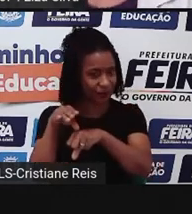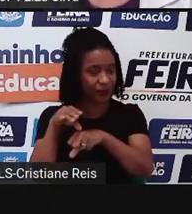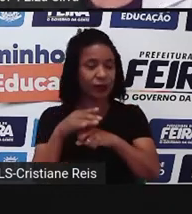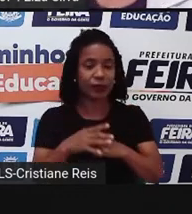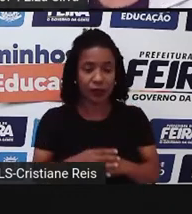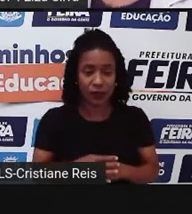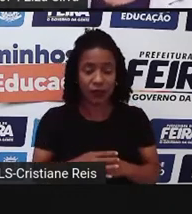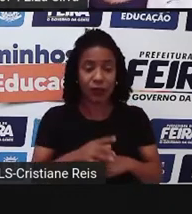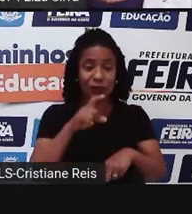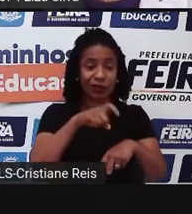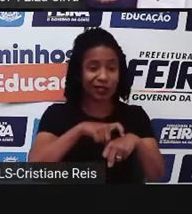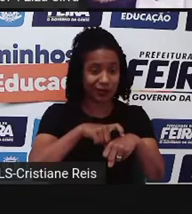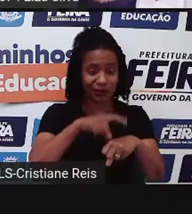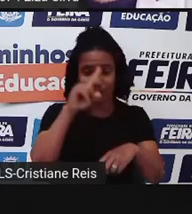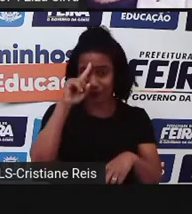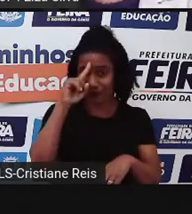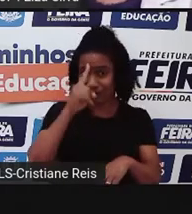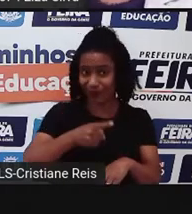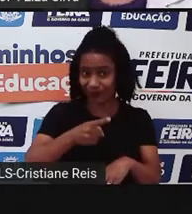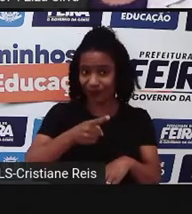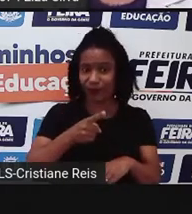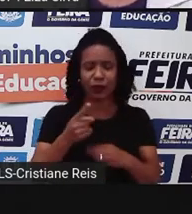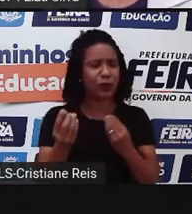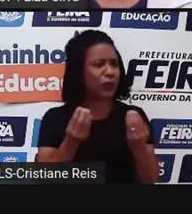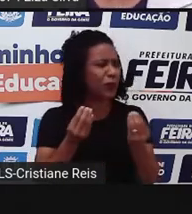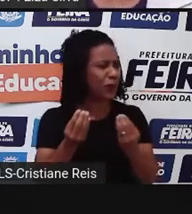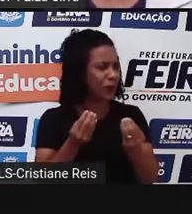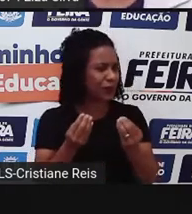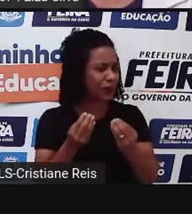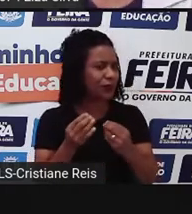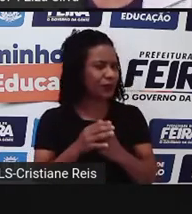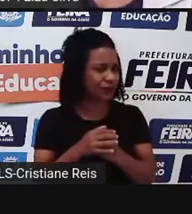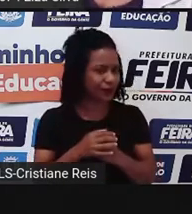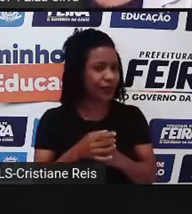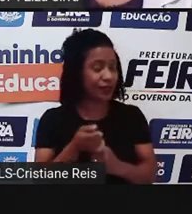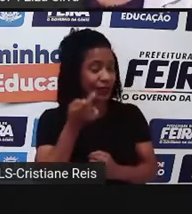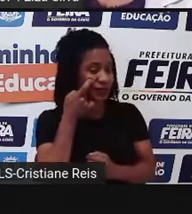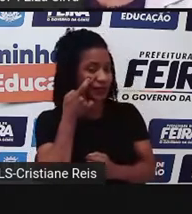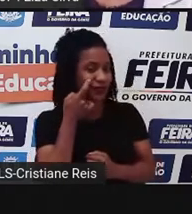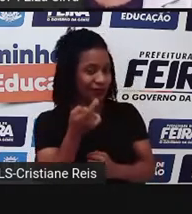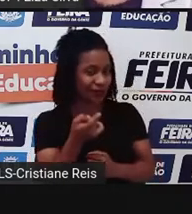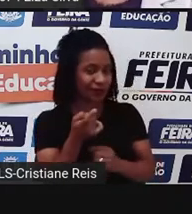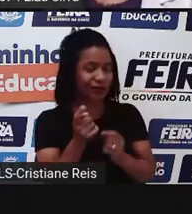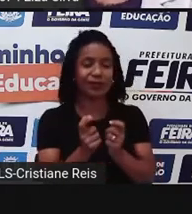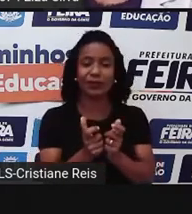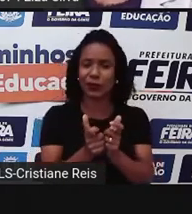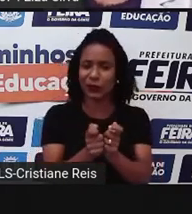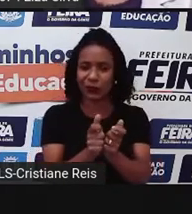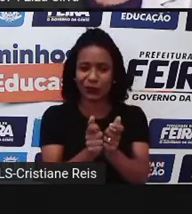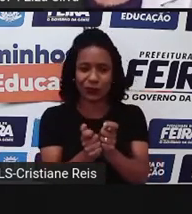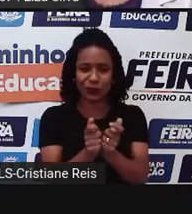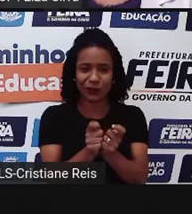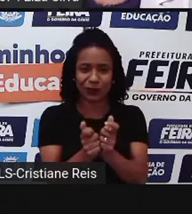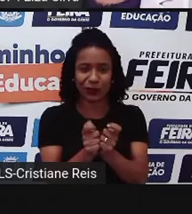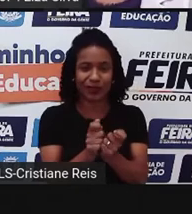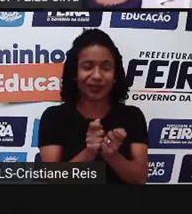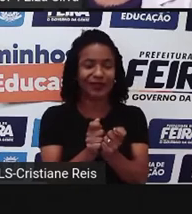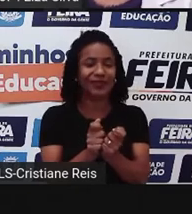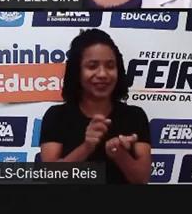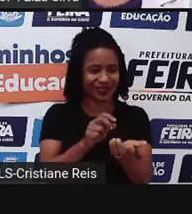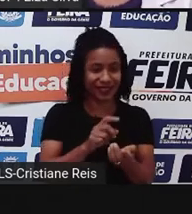tempo imperativo, se nós observarmos no jogo predominantemente, observe, embarque-o na quest,